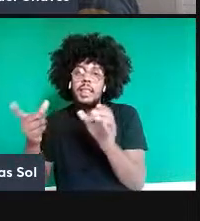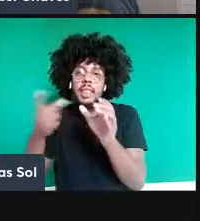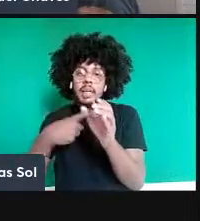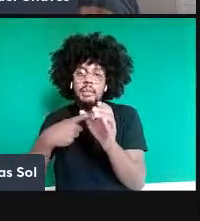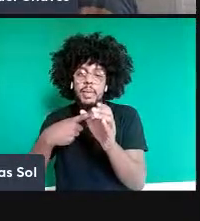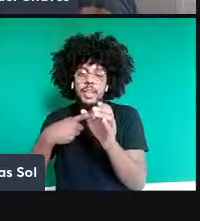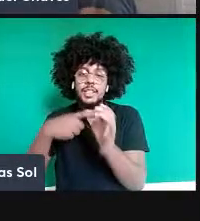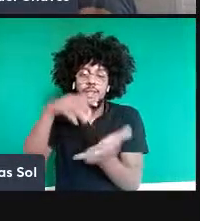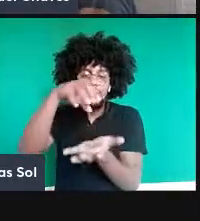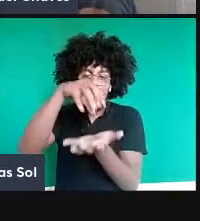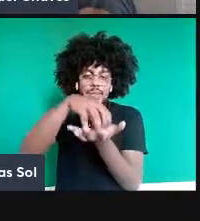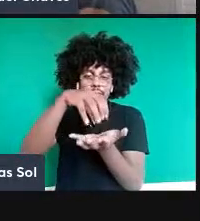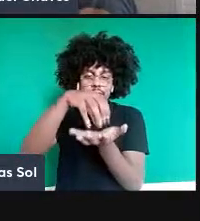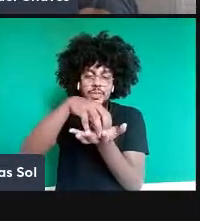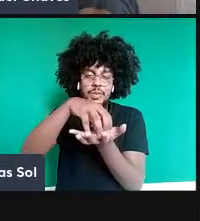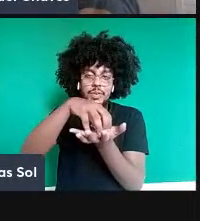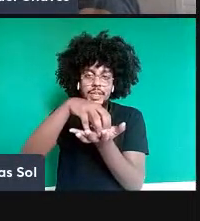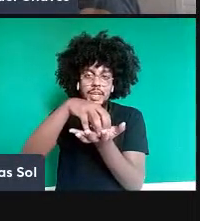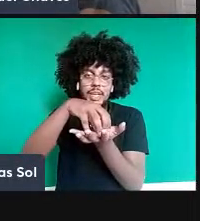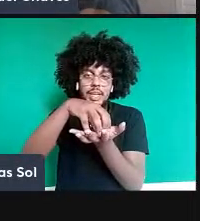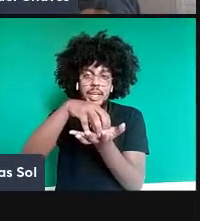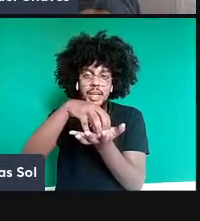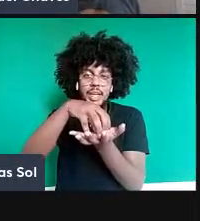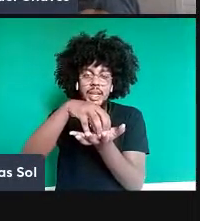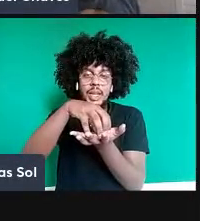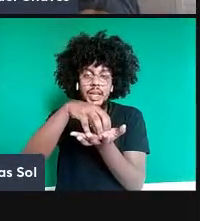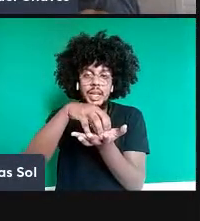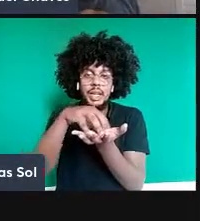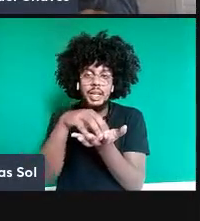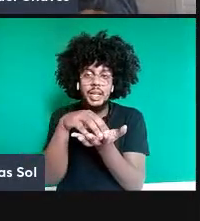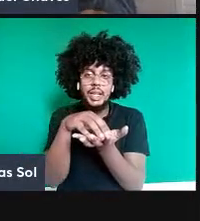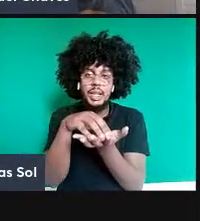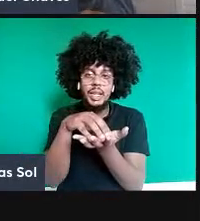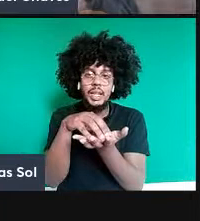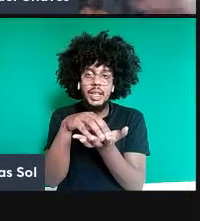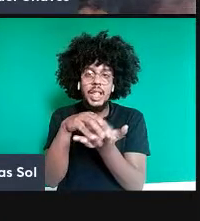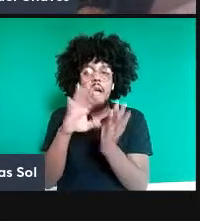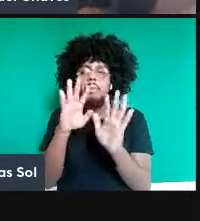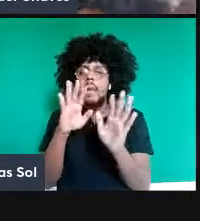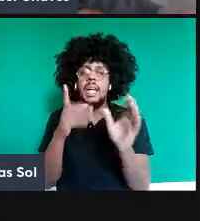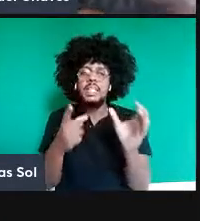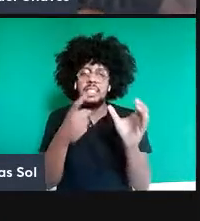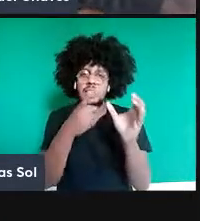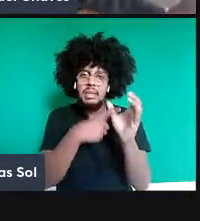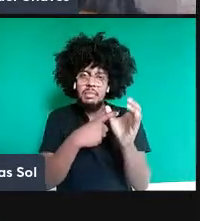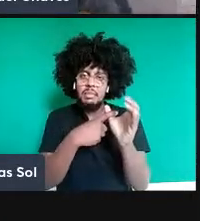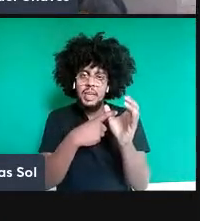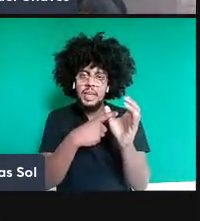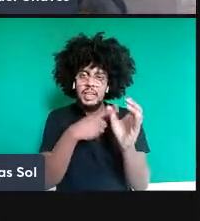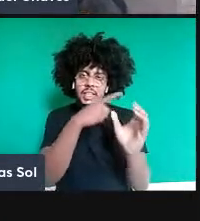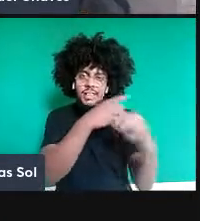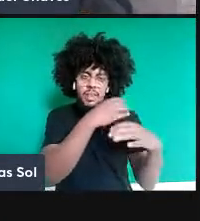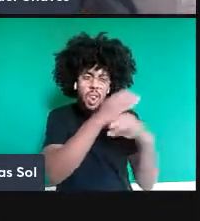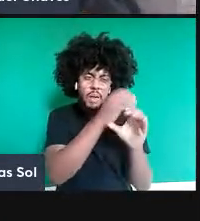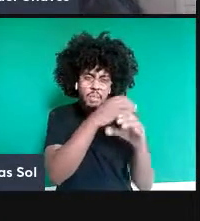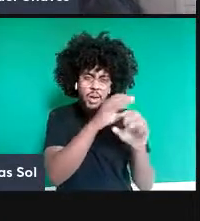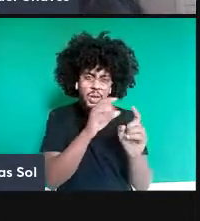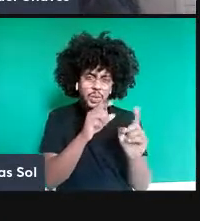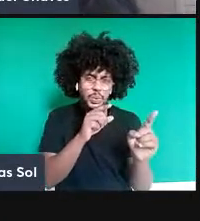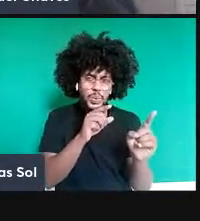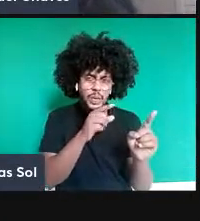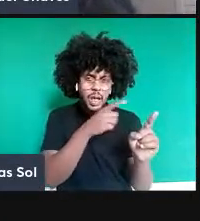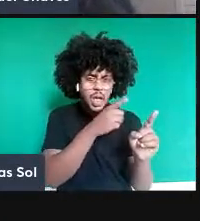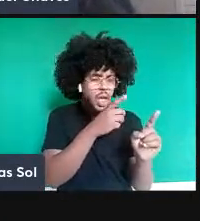escolha de qual observável o Bob usa aqui, mas não depende de forma alguma do que a Alice está fazendo e observando no